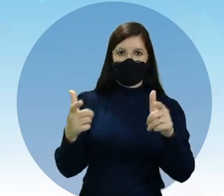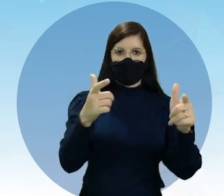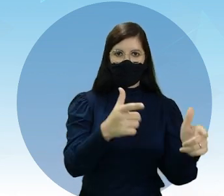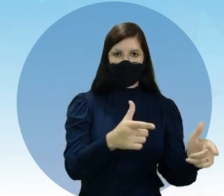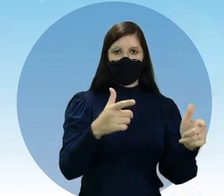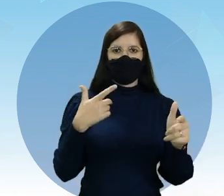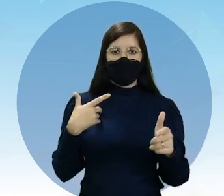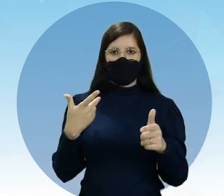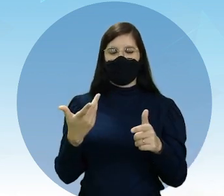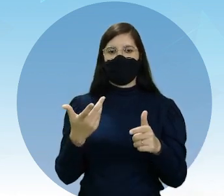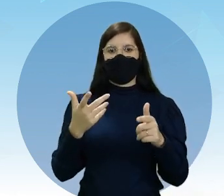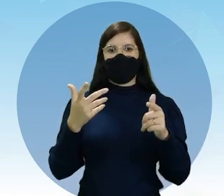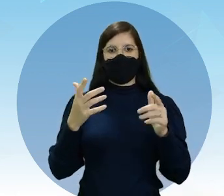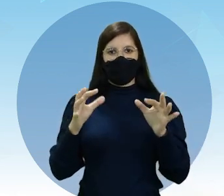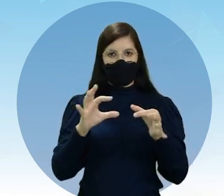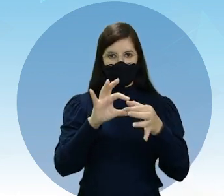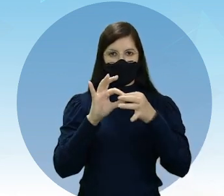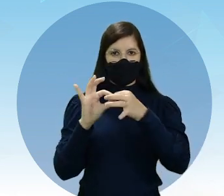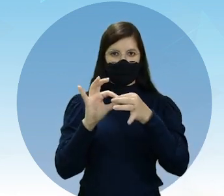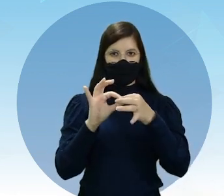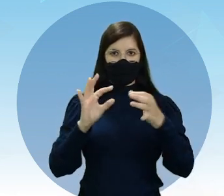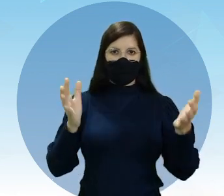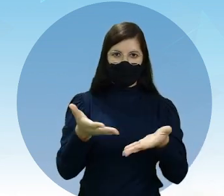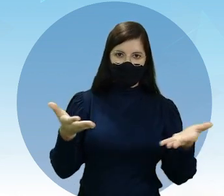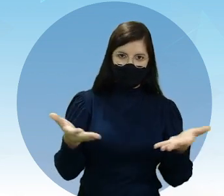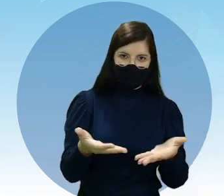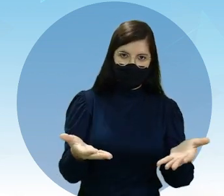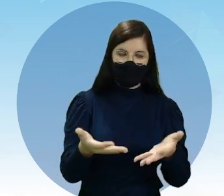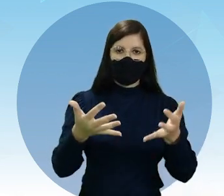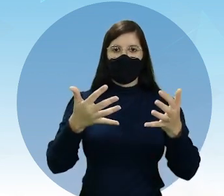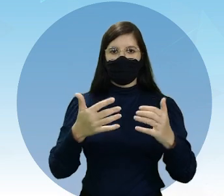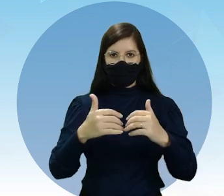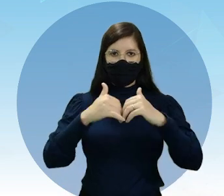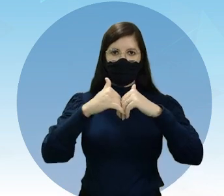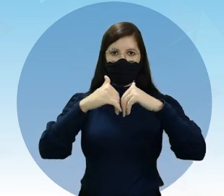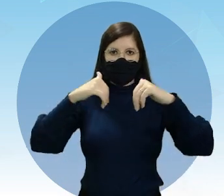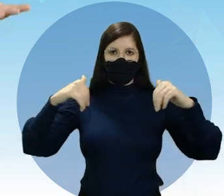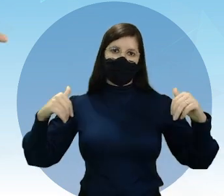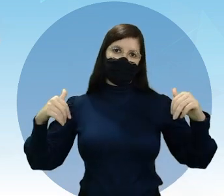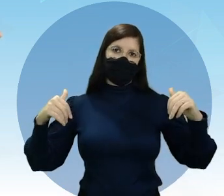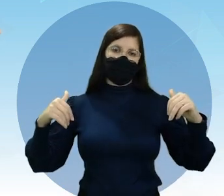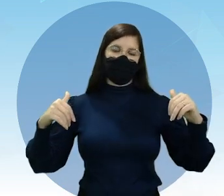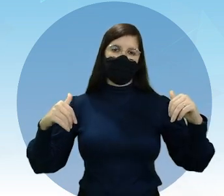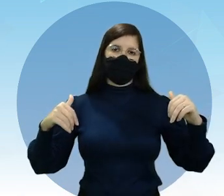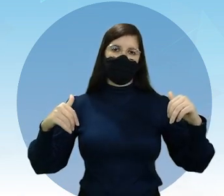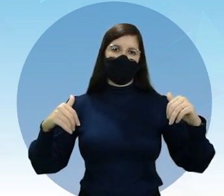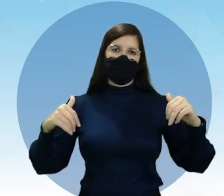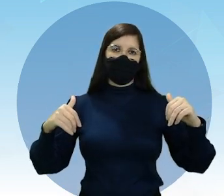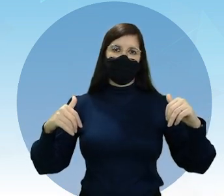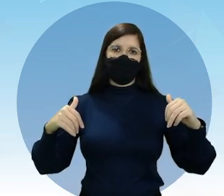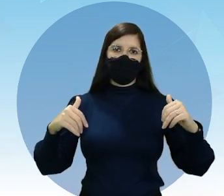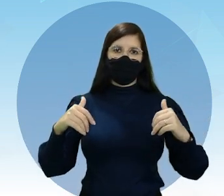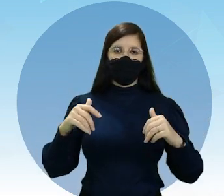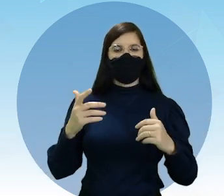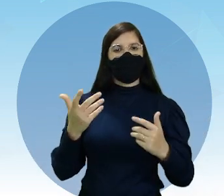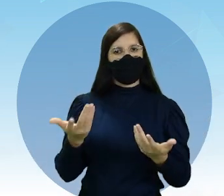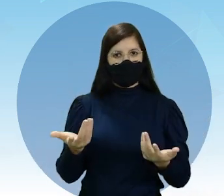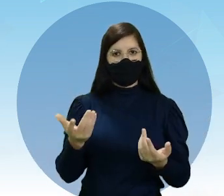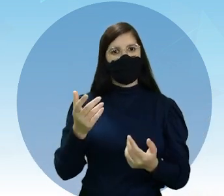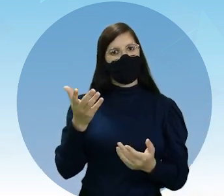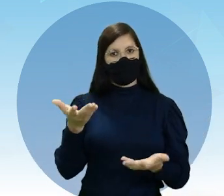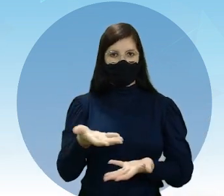estiveram unidos, e hoje, eles estão, o quê? Separados, como na forma atual.